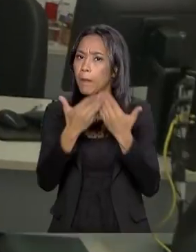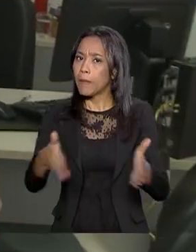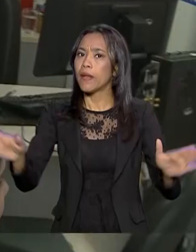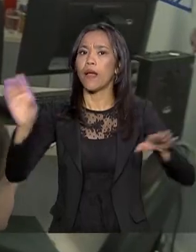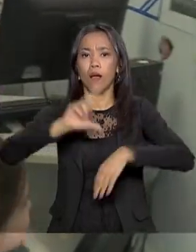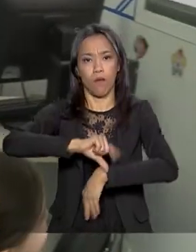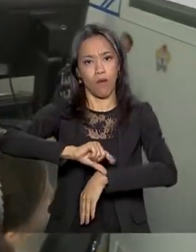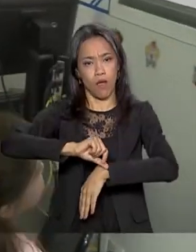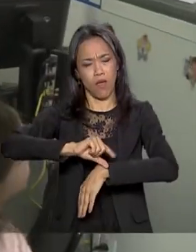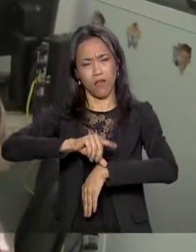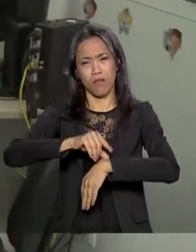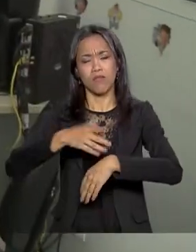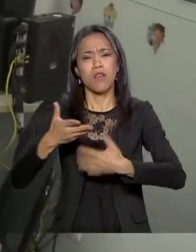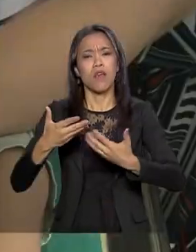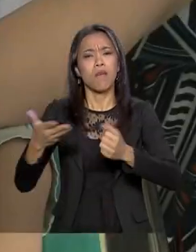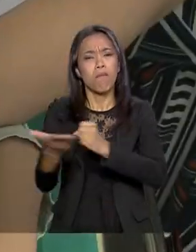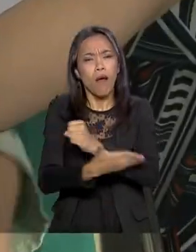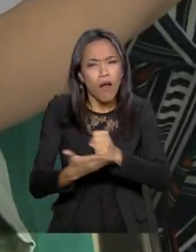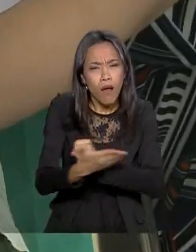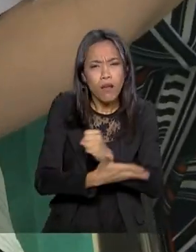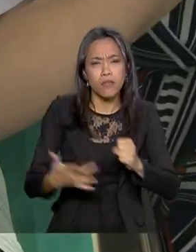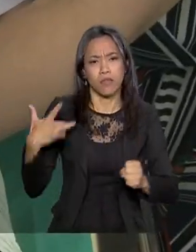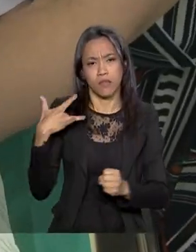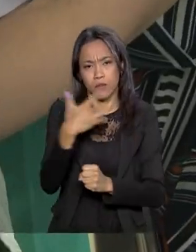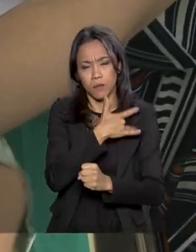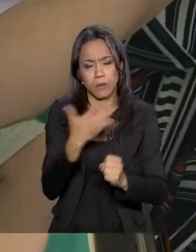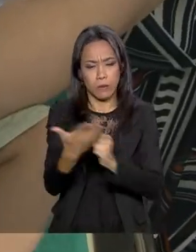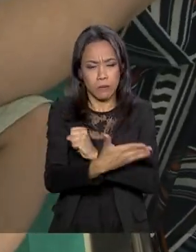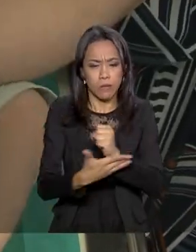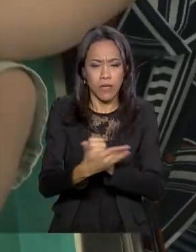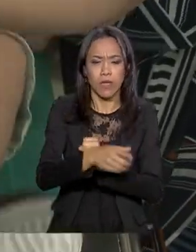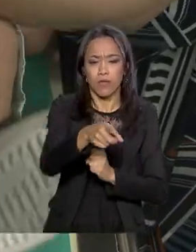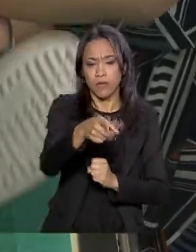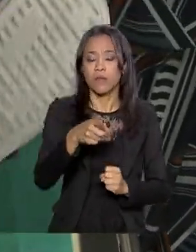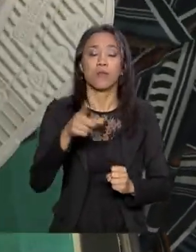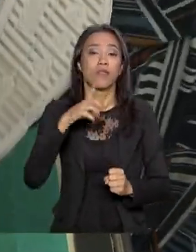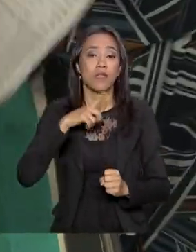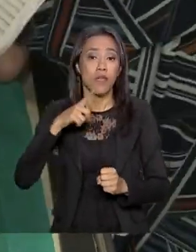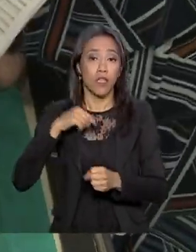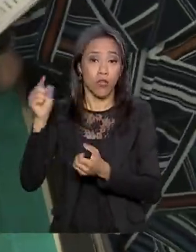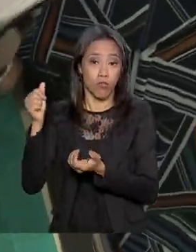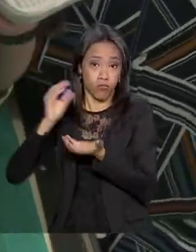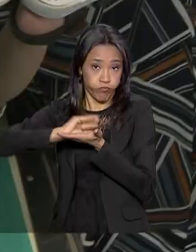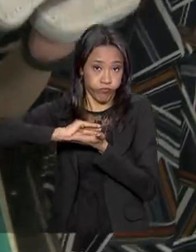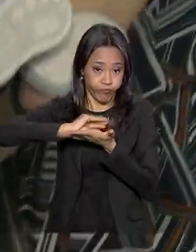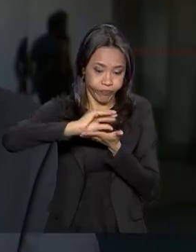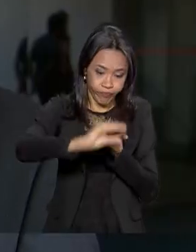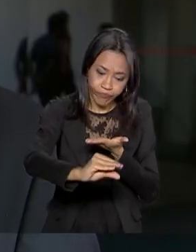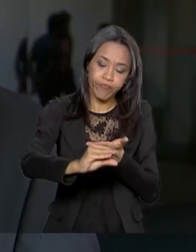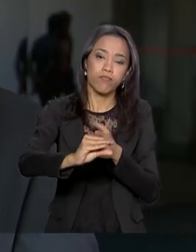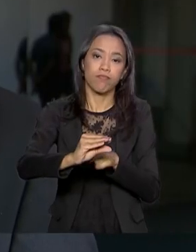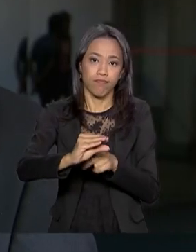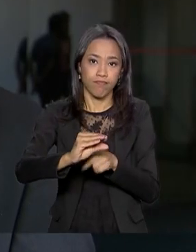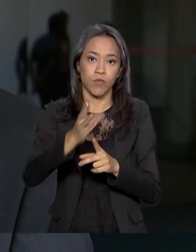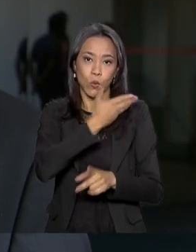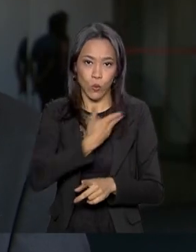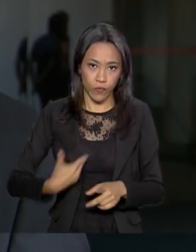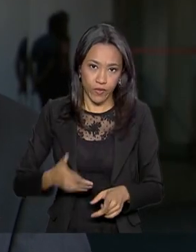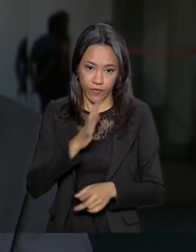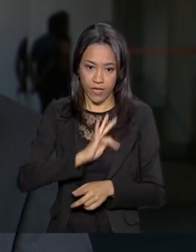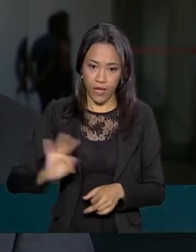primária. O município que adere ao programa Saúde na Hora passa a receber recursos mensais de custeio. Nós já estamos com